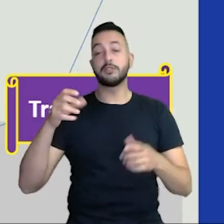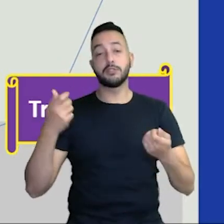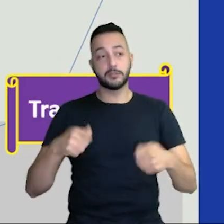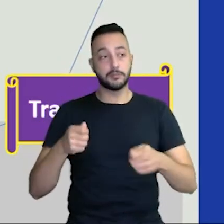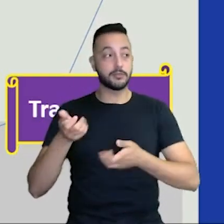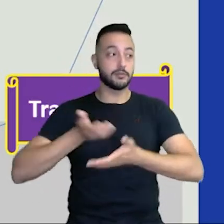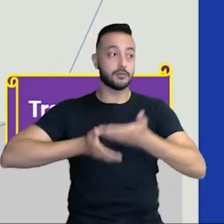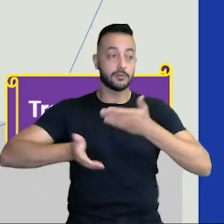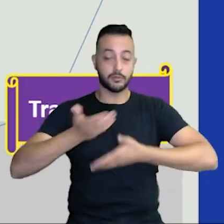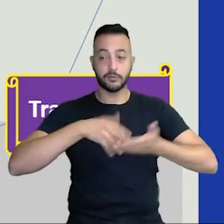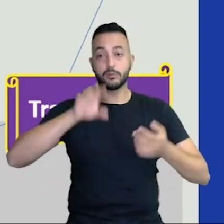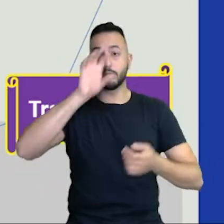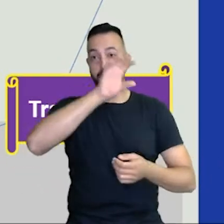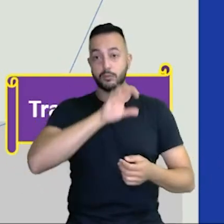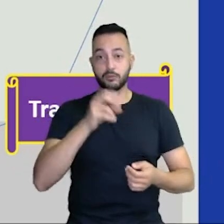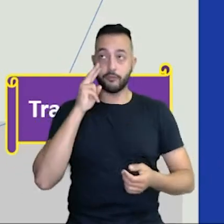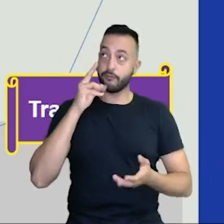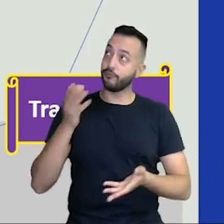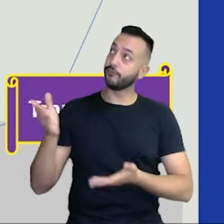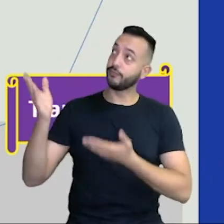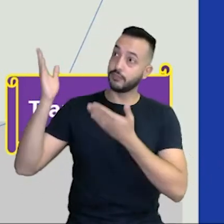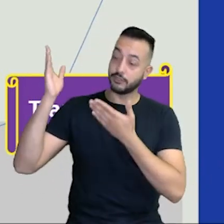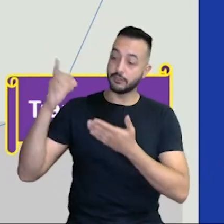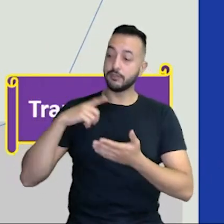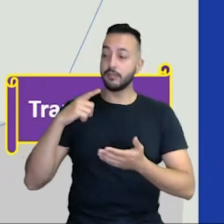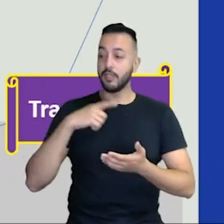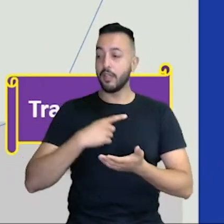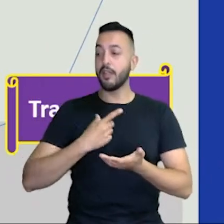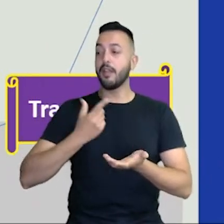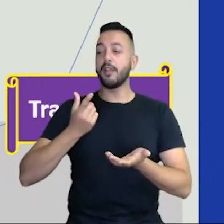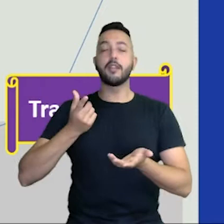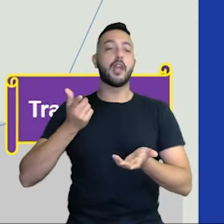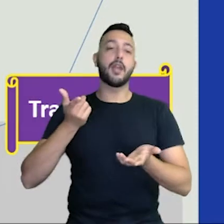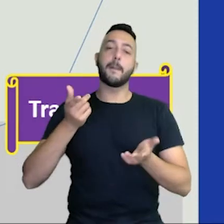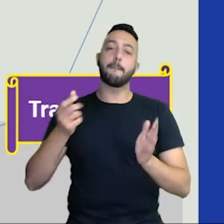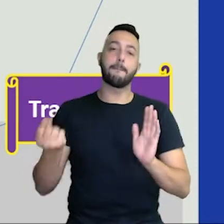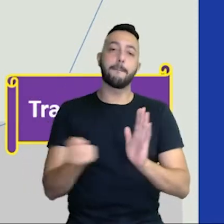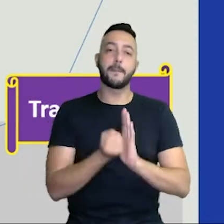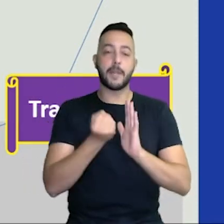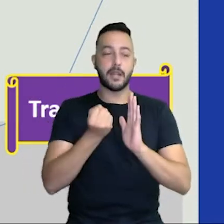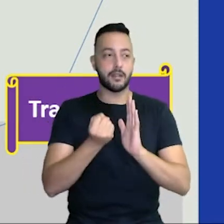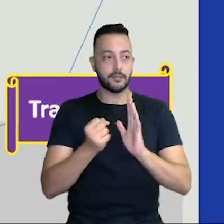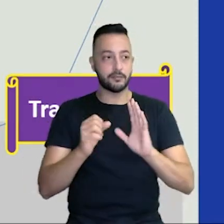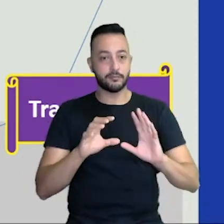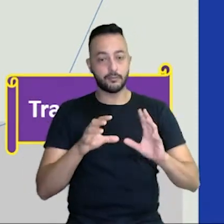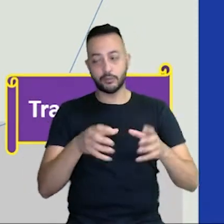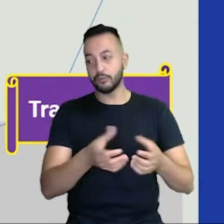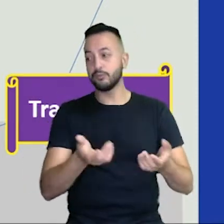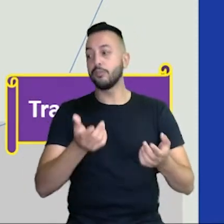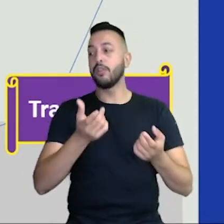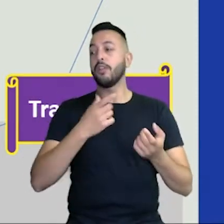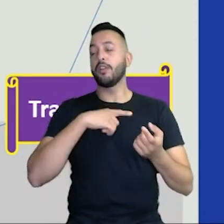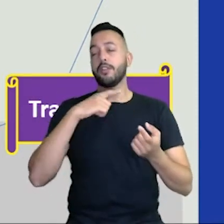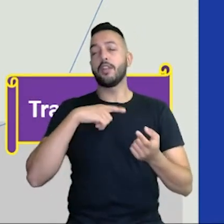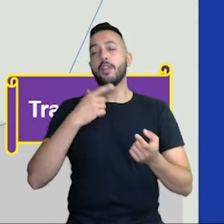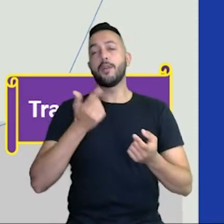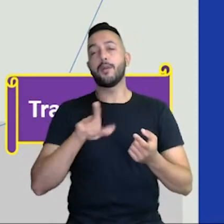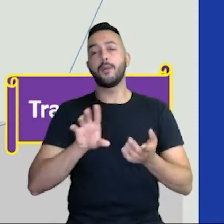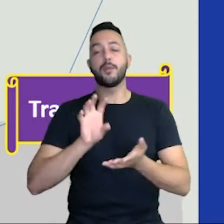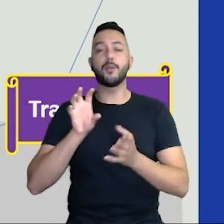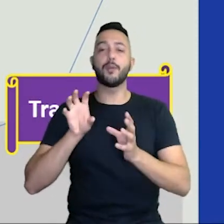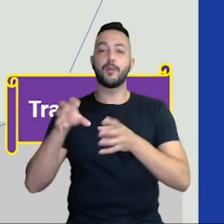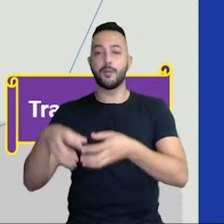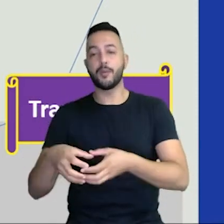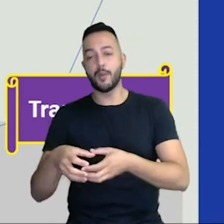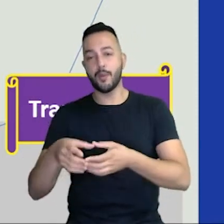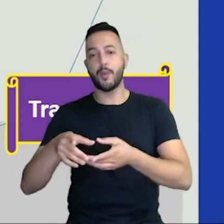núcleos que vocês estão observando aí. O núcleo de patrimônio no sentido horário, o patrimônio, o núcleo de